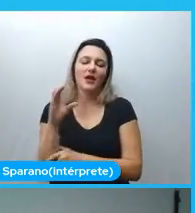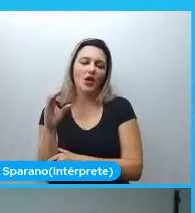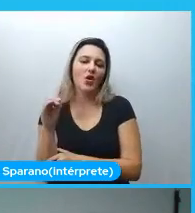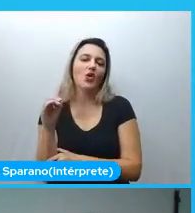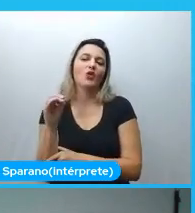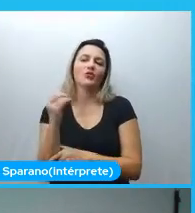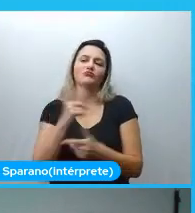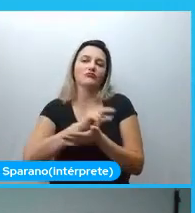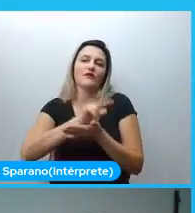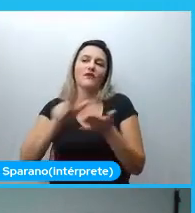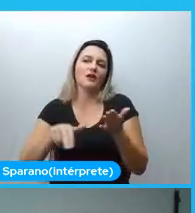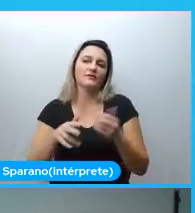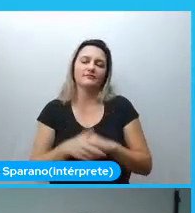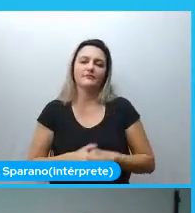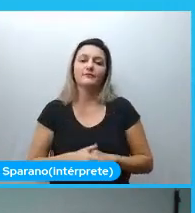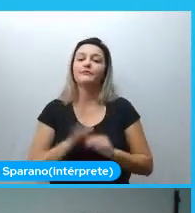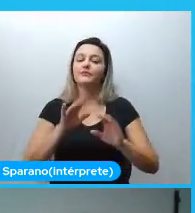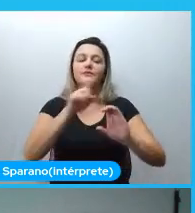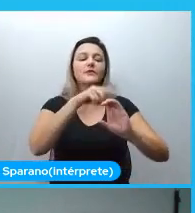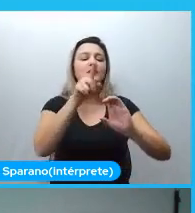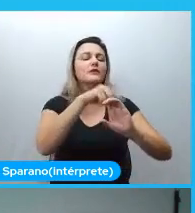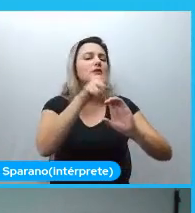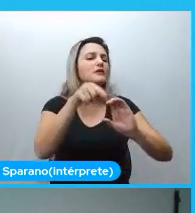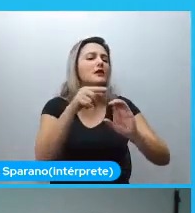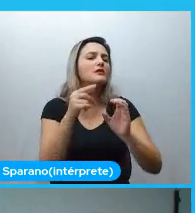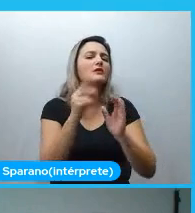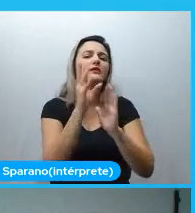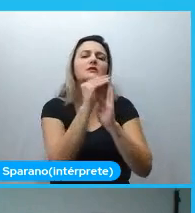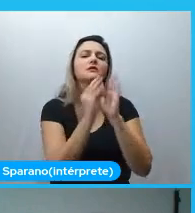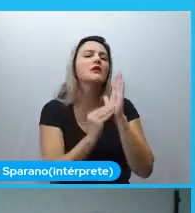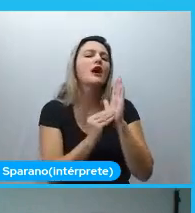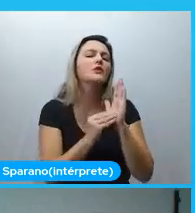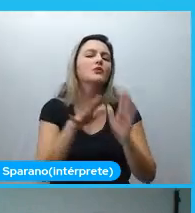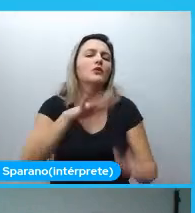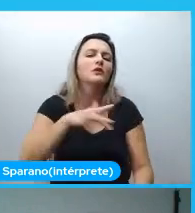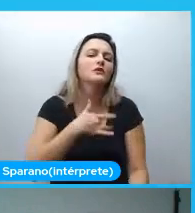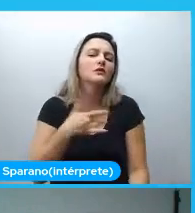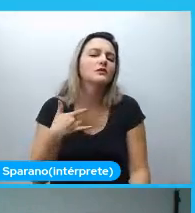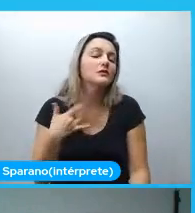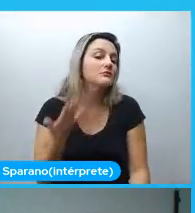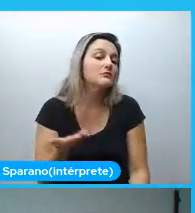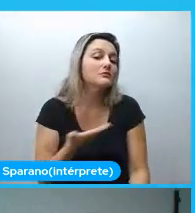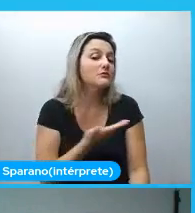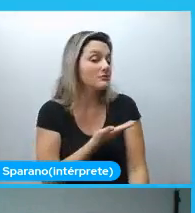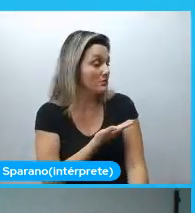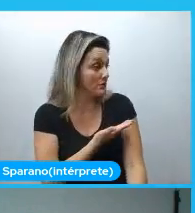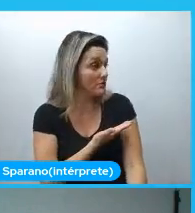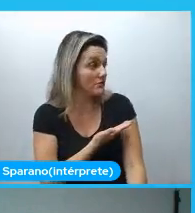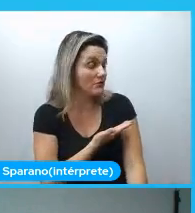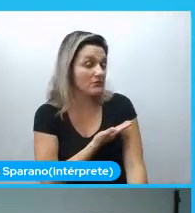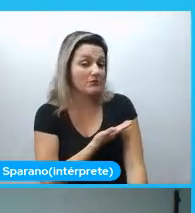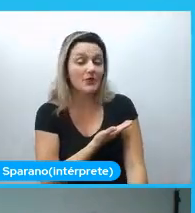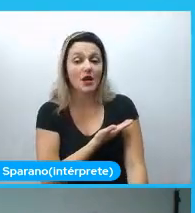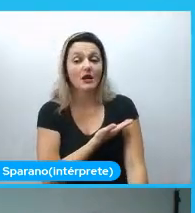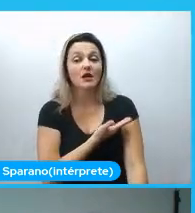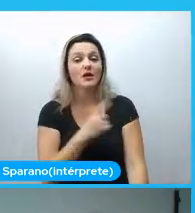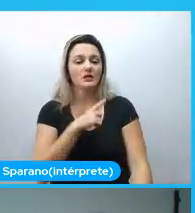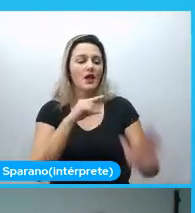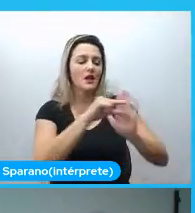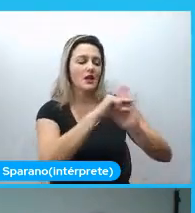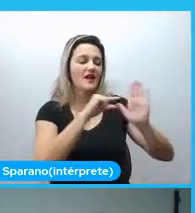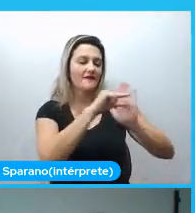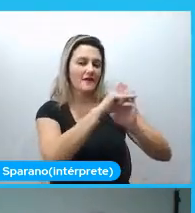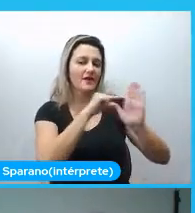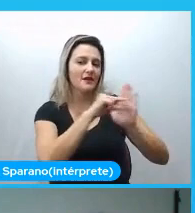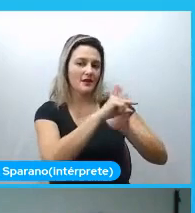Bom, e a ciência de dados na saúde? Bom, a ciência de dados na saúde, né, peguei aqui uma referência que eu achei